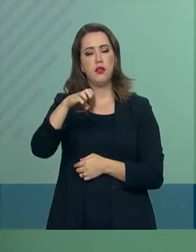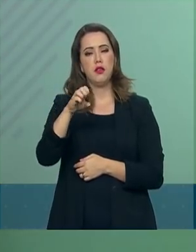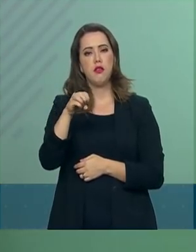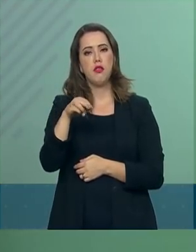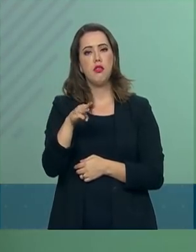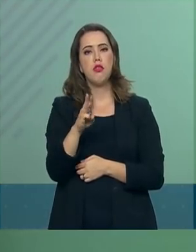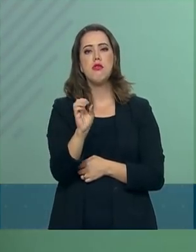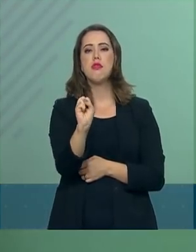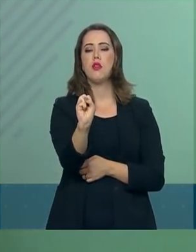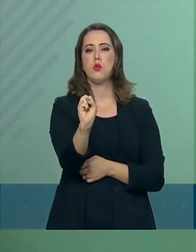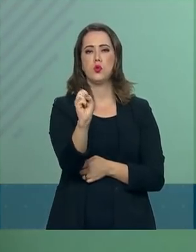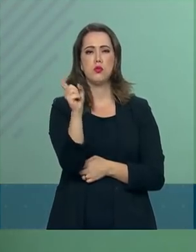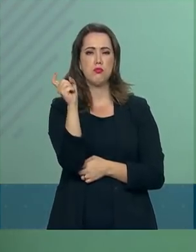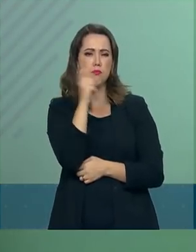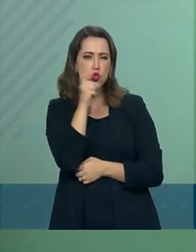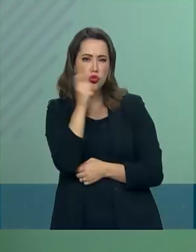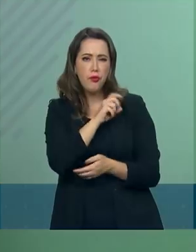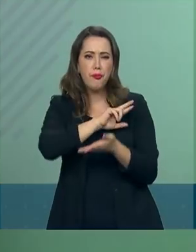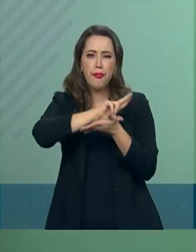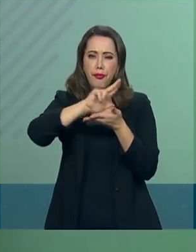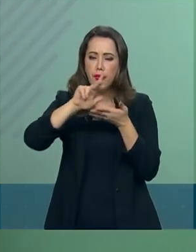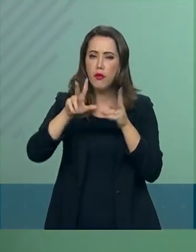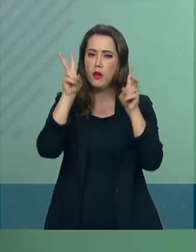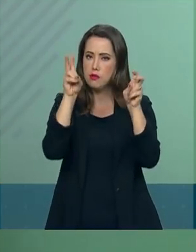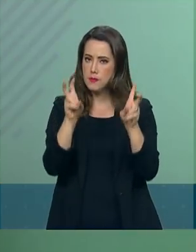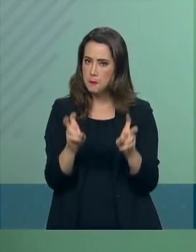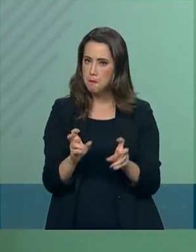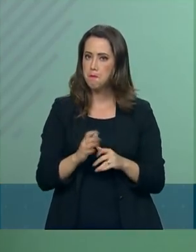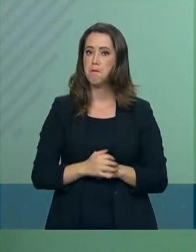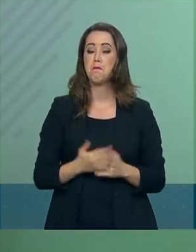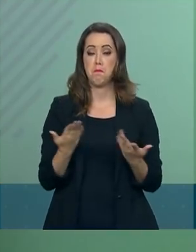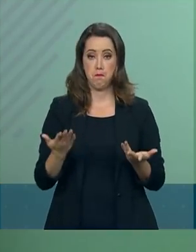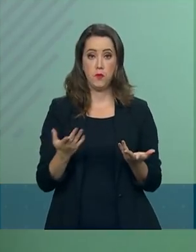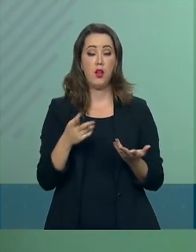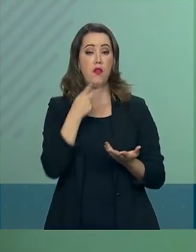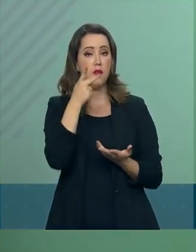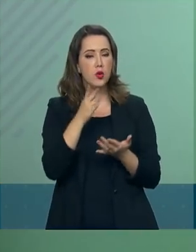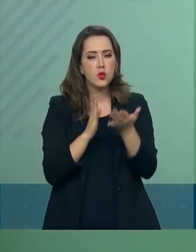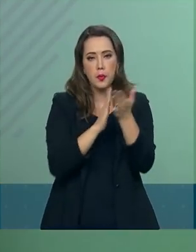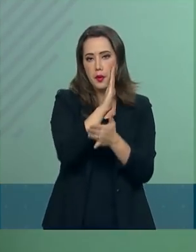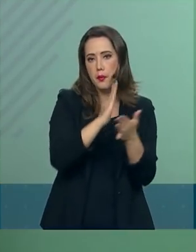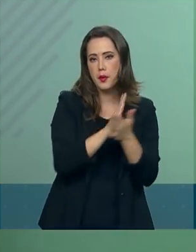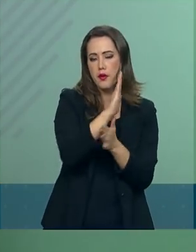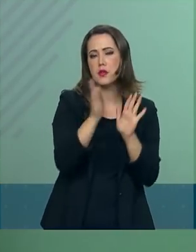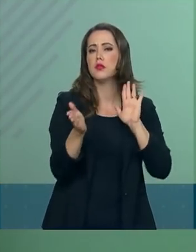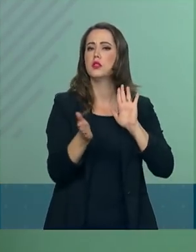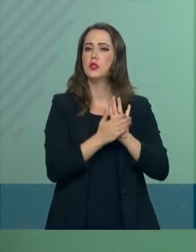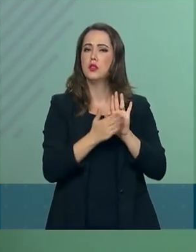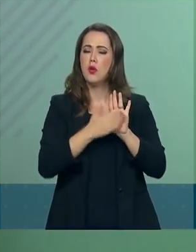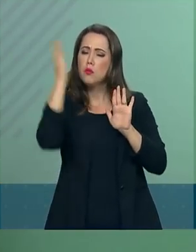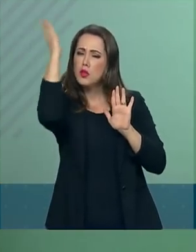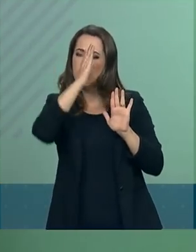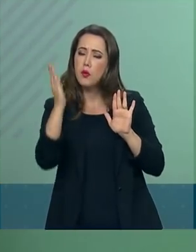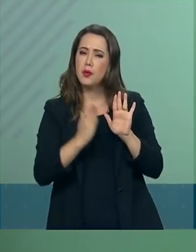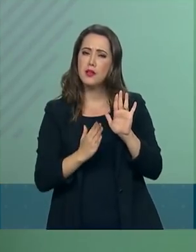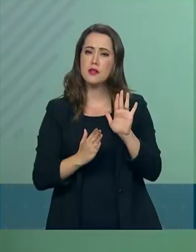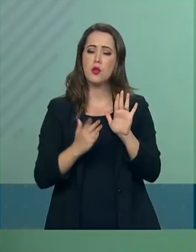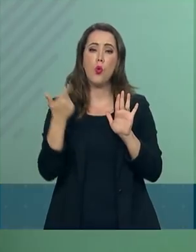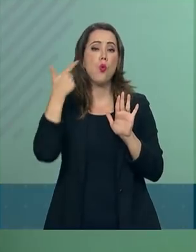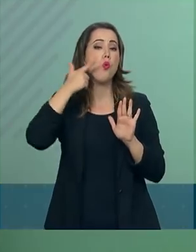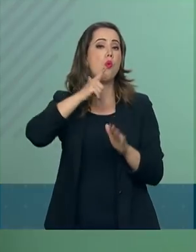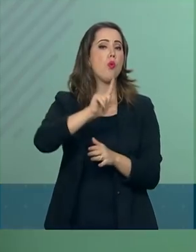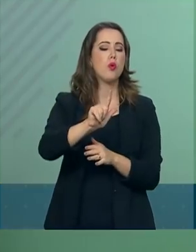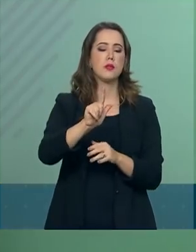No evento, o presidente falou sobre a importância da aprovação da proposta para que o Brasil saia,